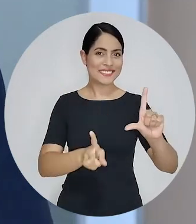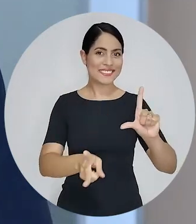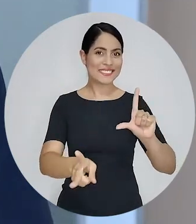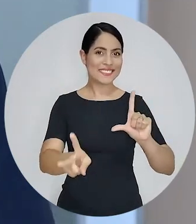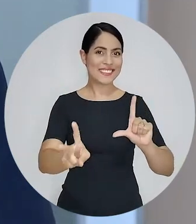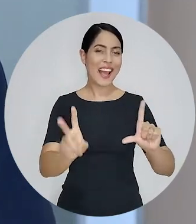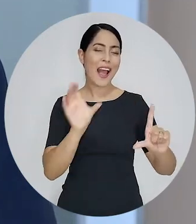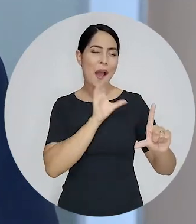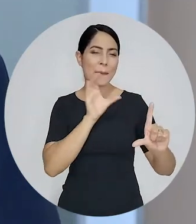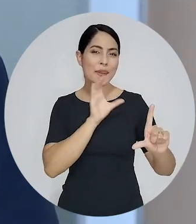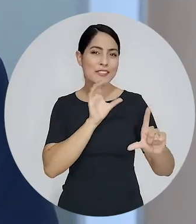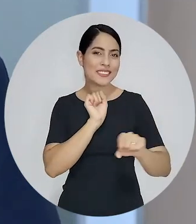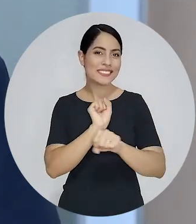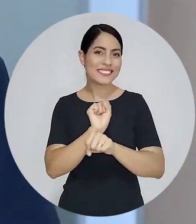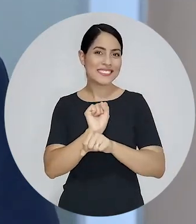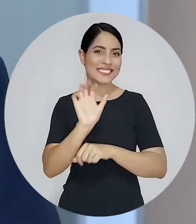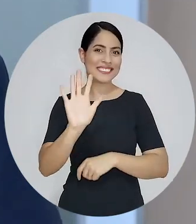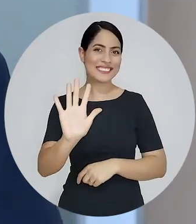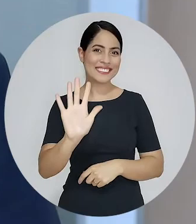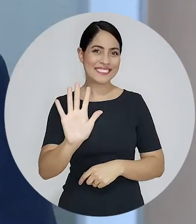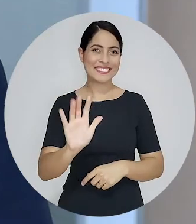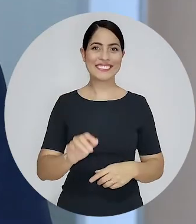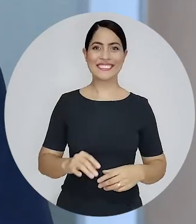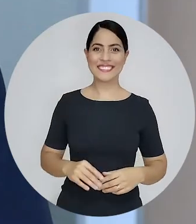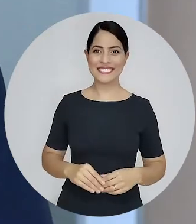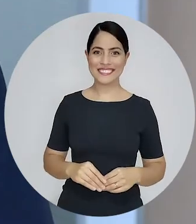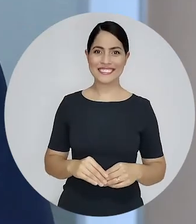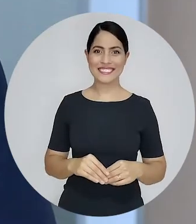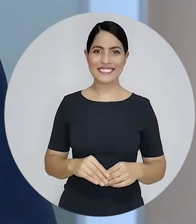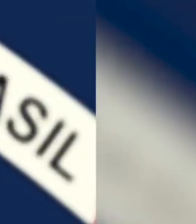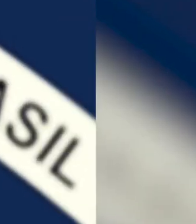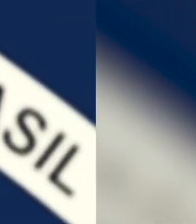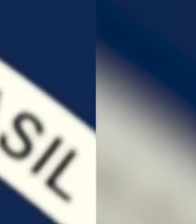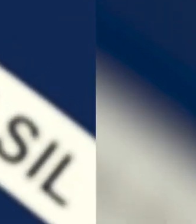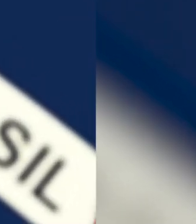OAB Nacional. É muito rápido não saia daí.